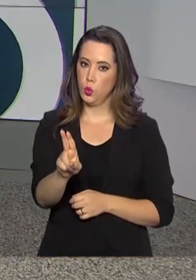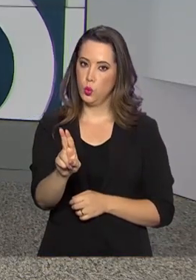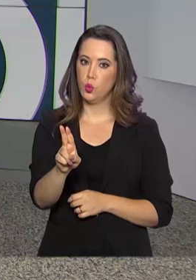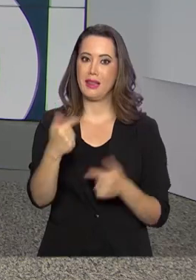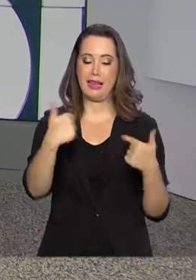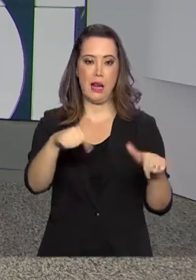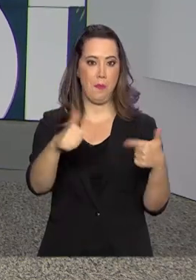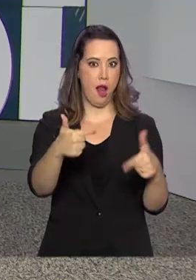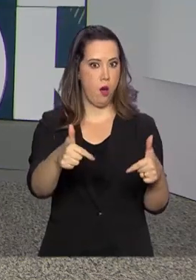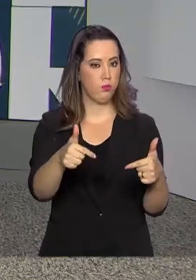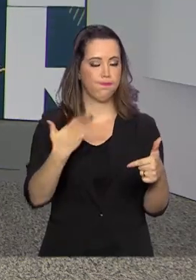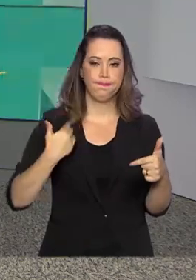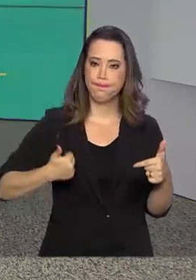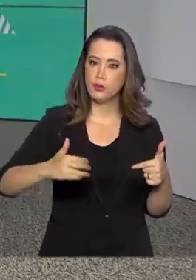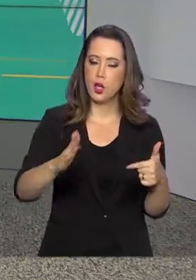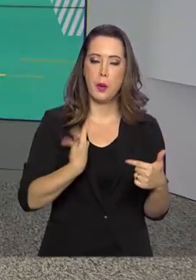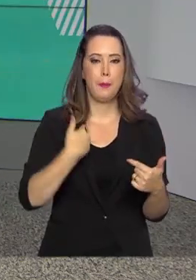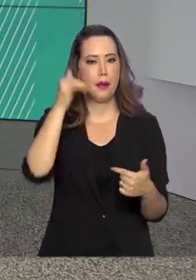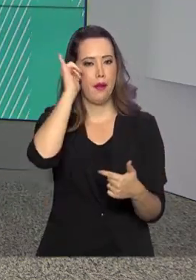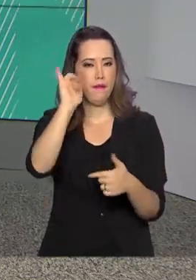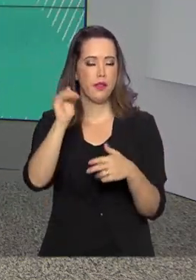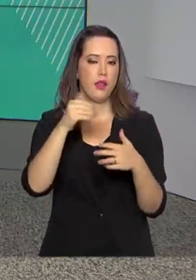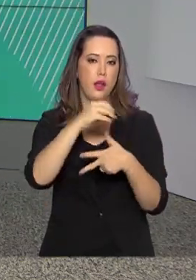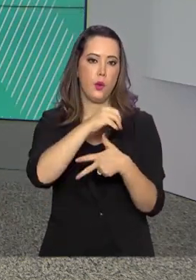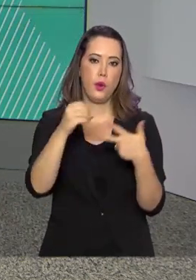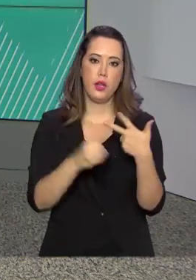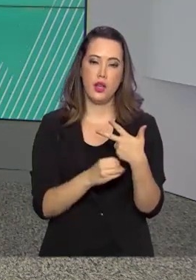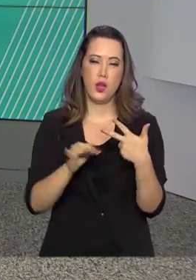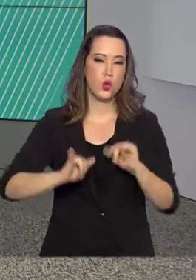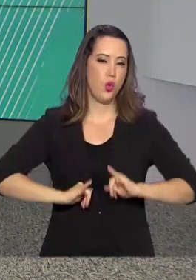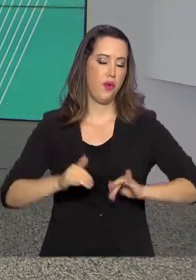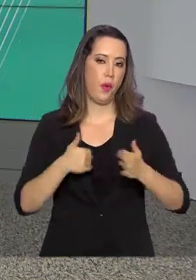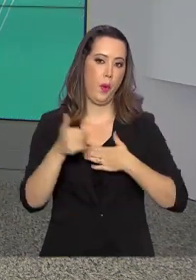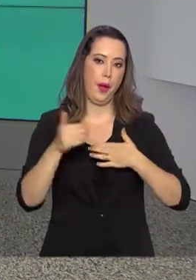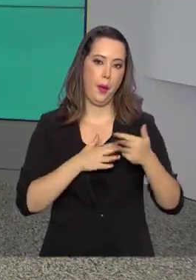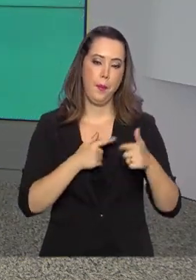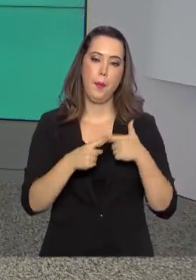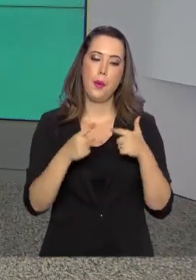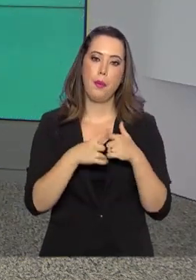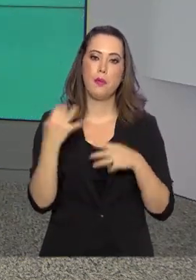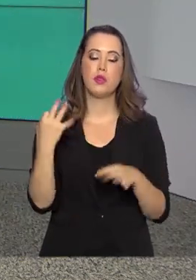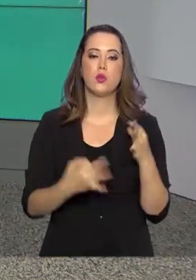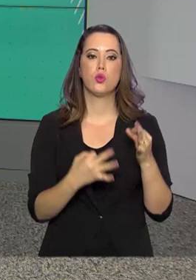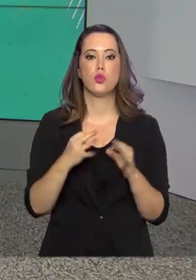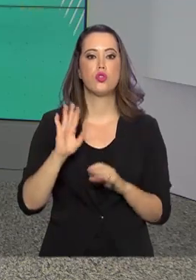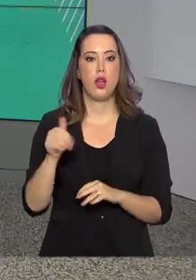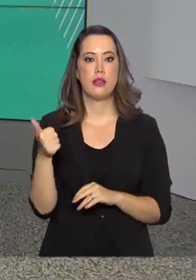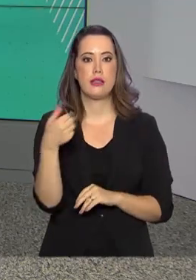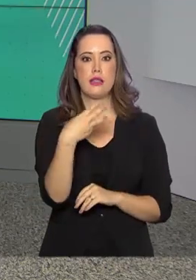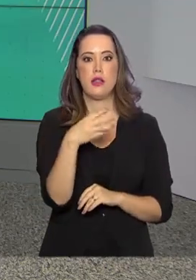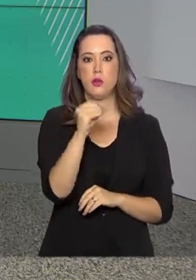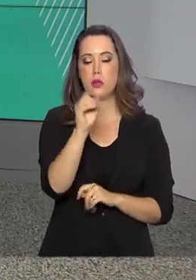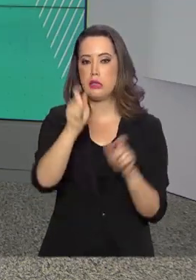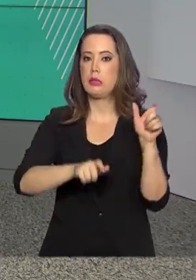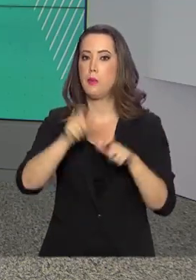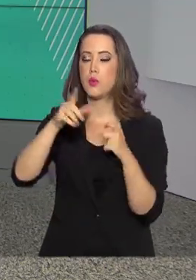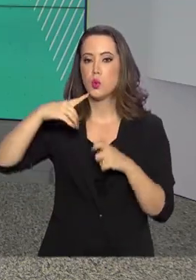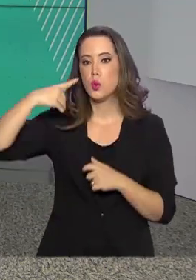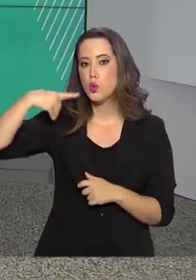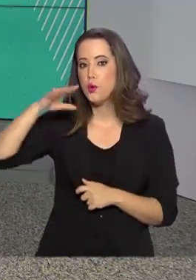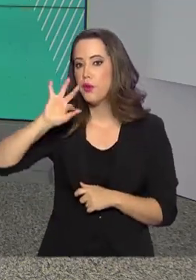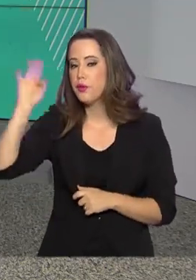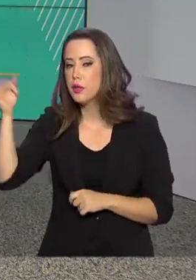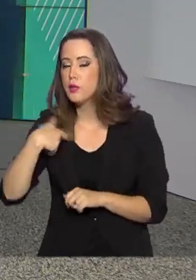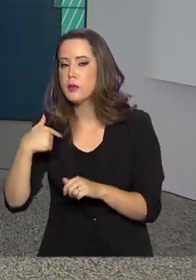evitar que o Enem sofra qualquer empecilho judicial. Desde sexta-feira, 130 procuradores federais estão em regime de